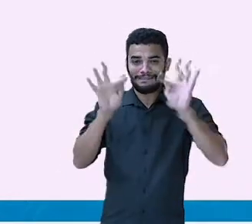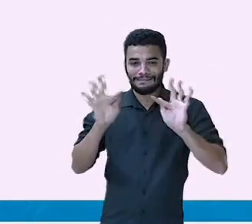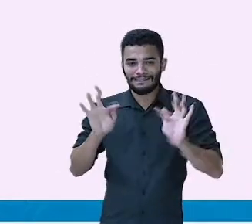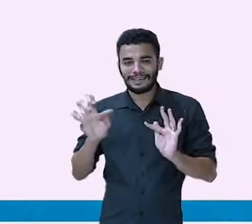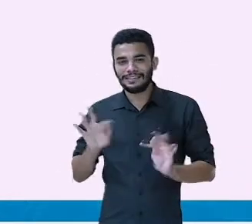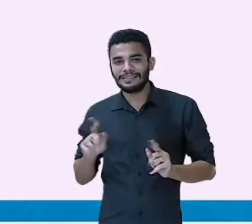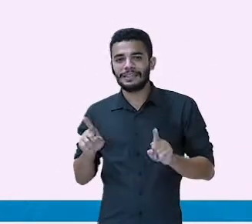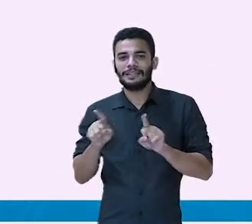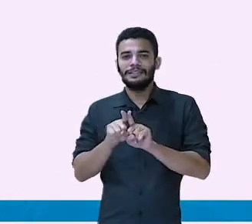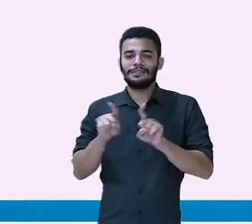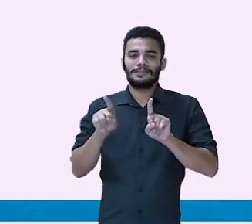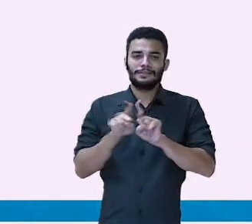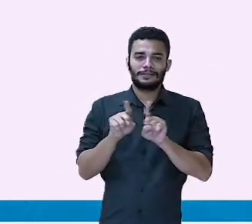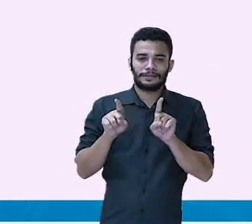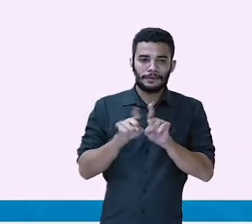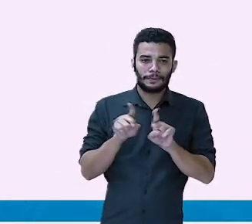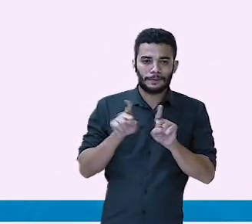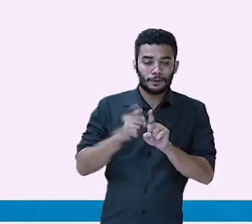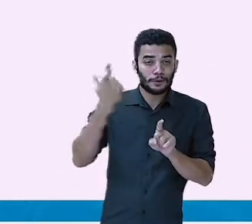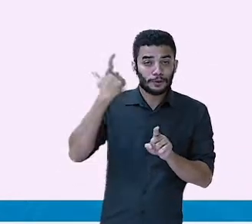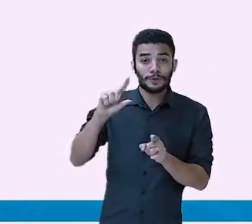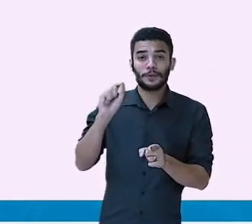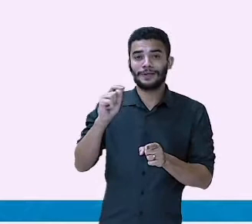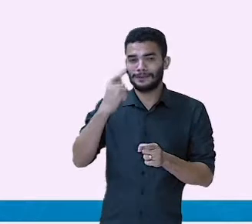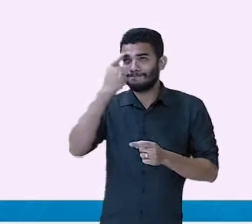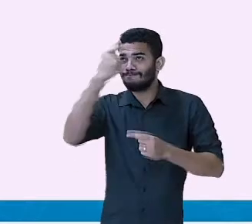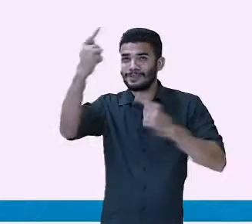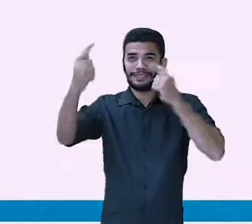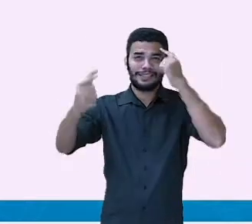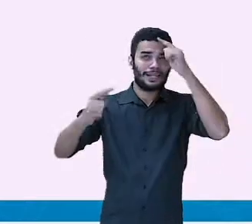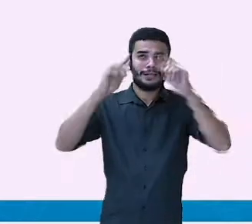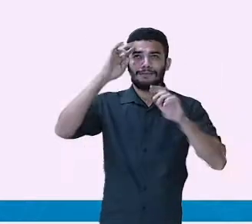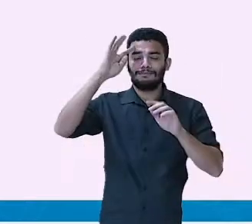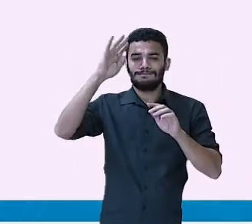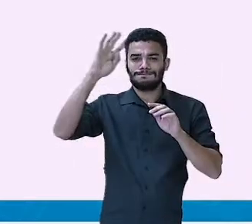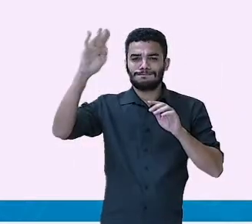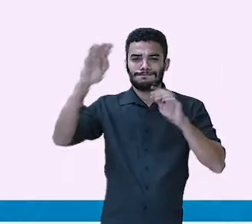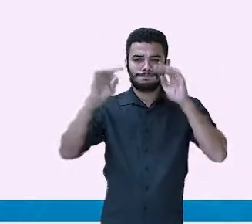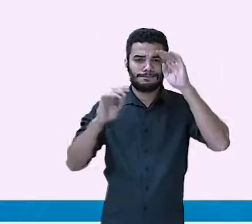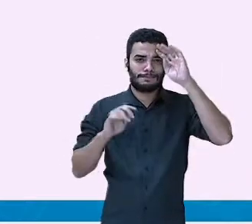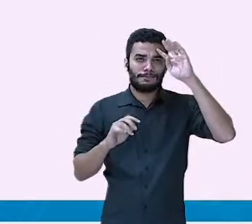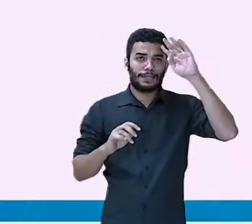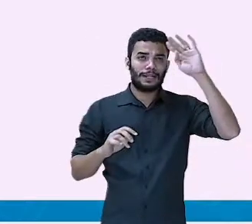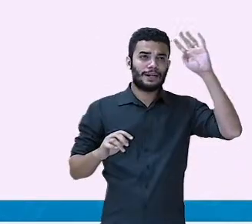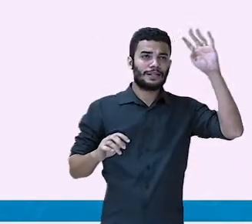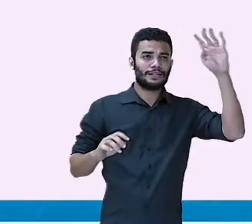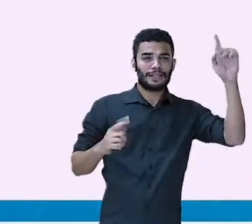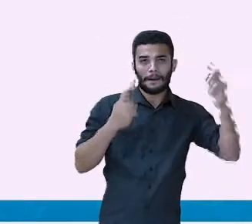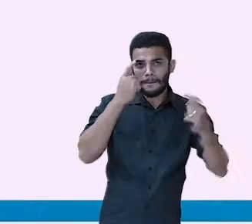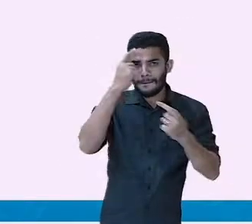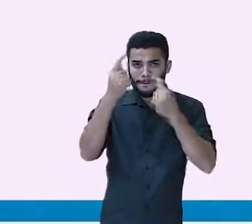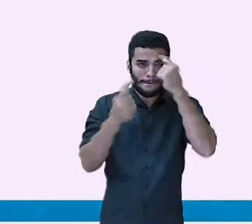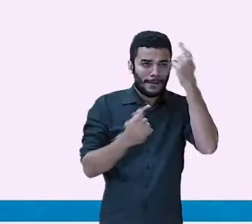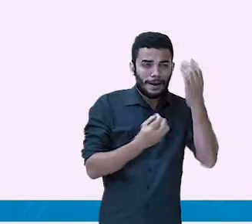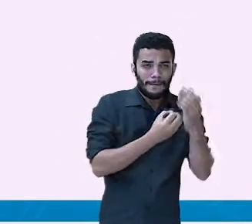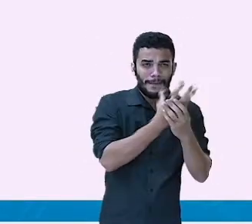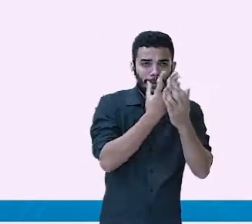representam a conquista de quem pode sonhar, sentir, decidir, arquitetar,